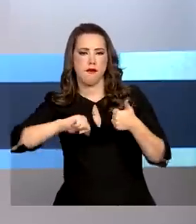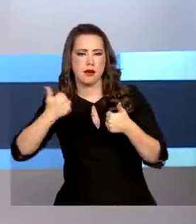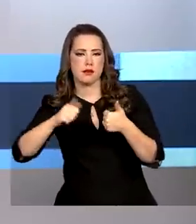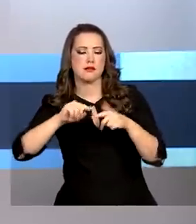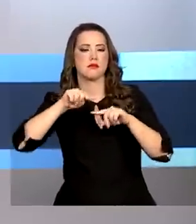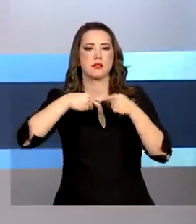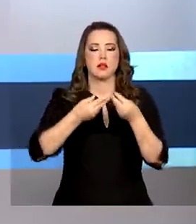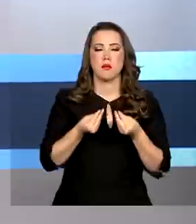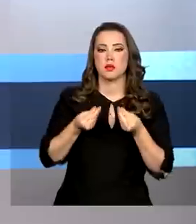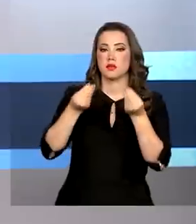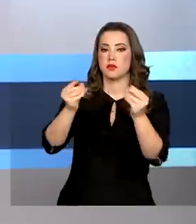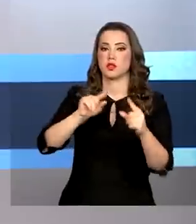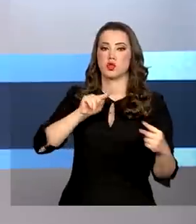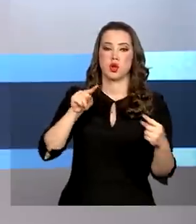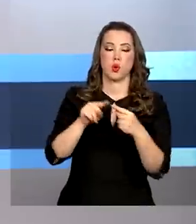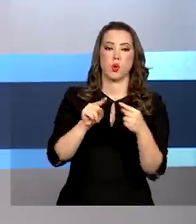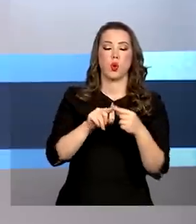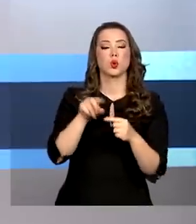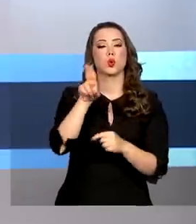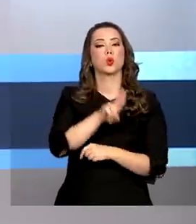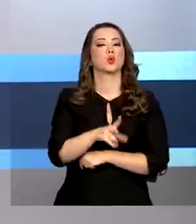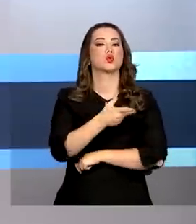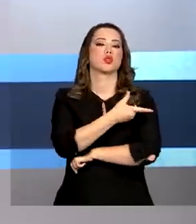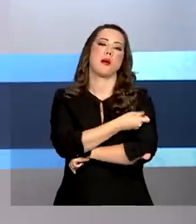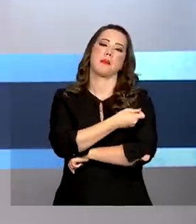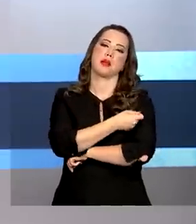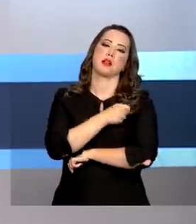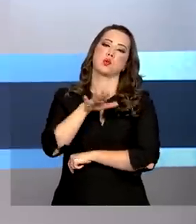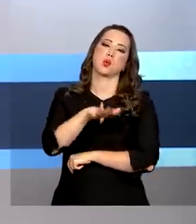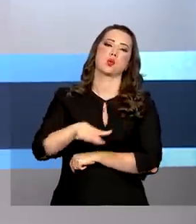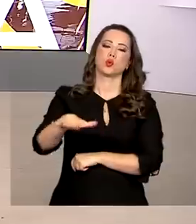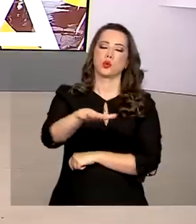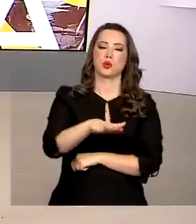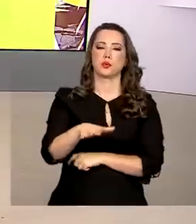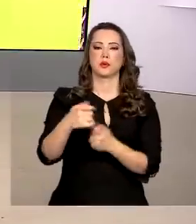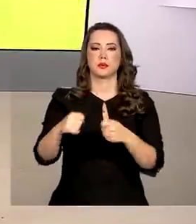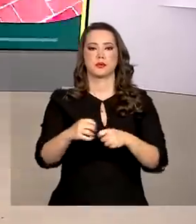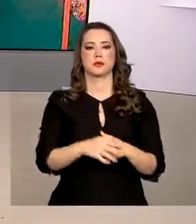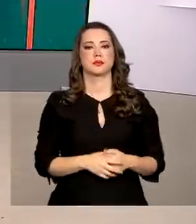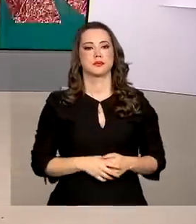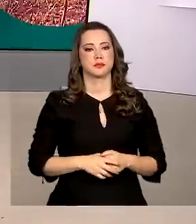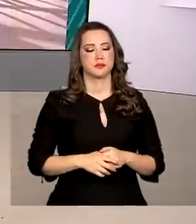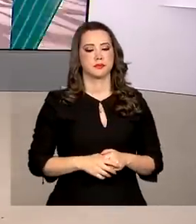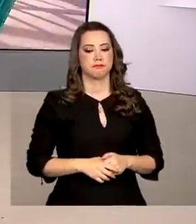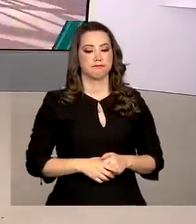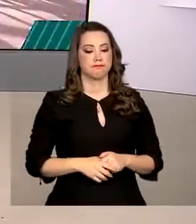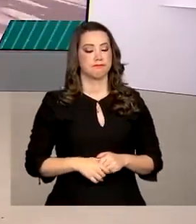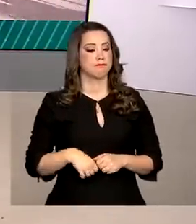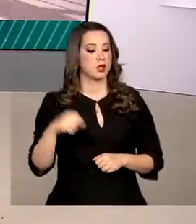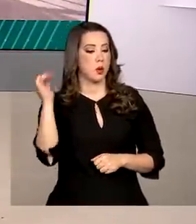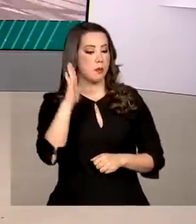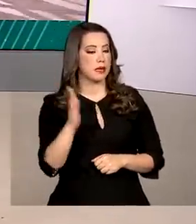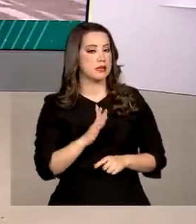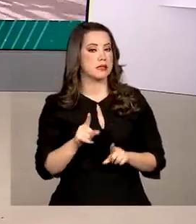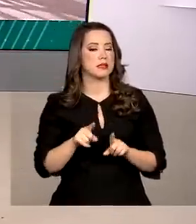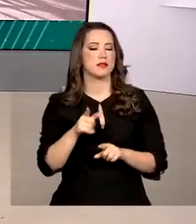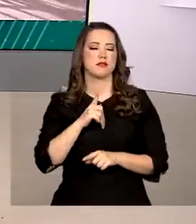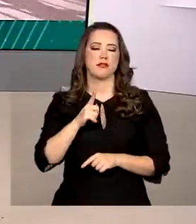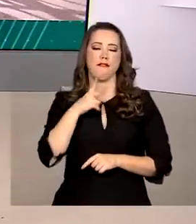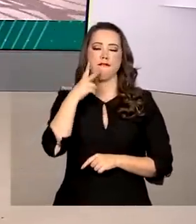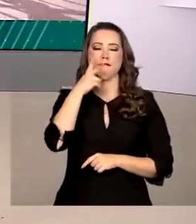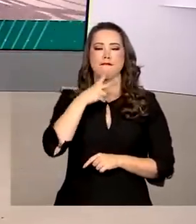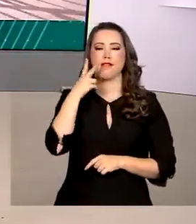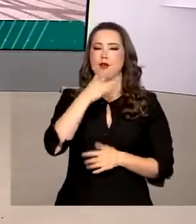distribuídas com orientações sobre aplicação e público-alvo. O Brasil está produzindo vinhos cada vez